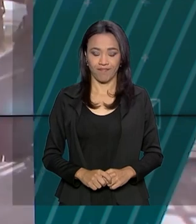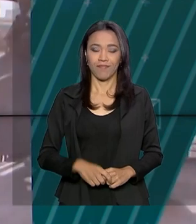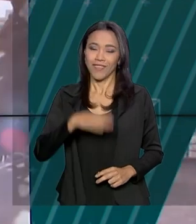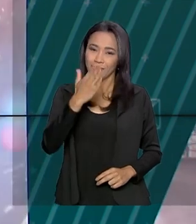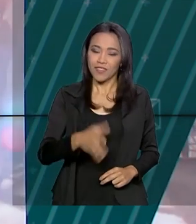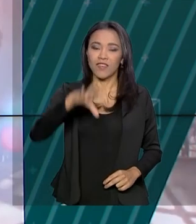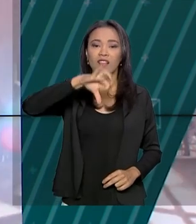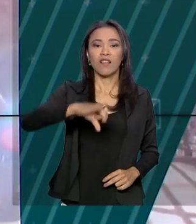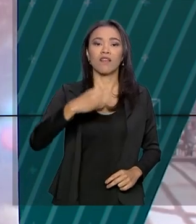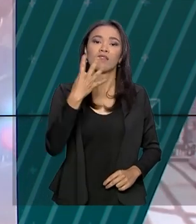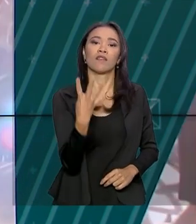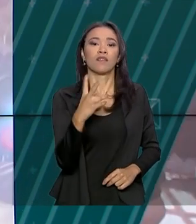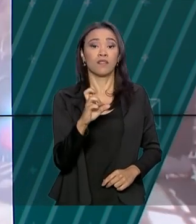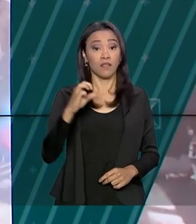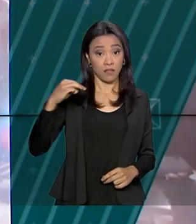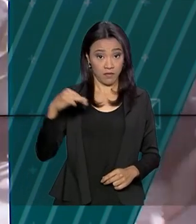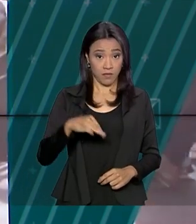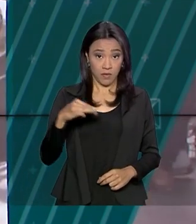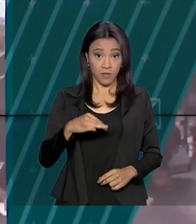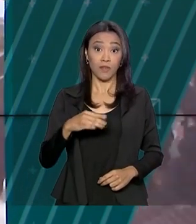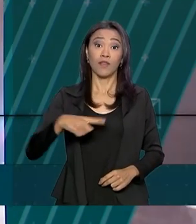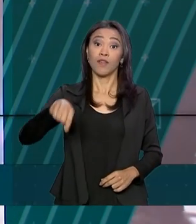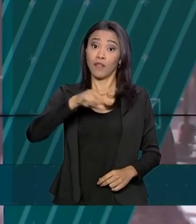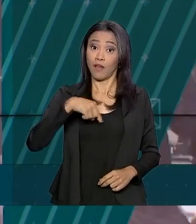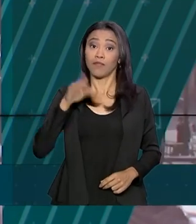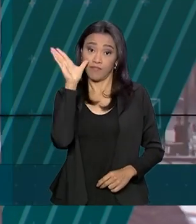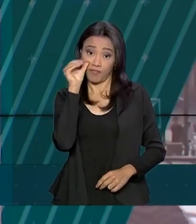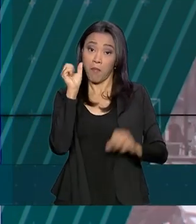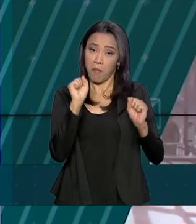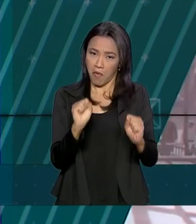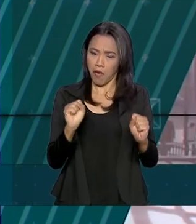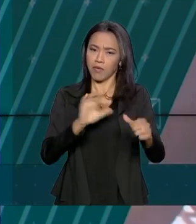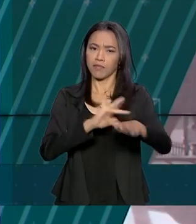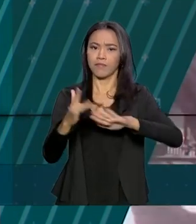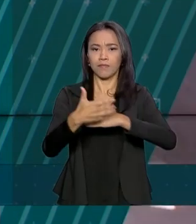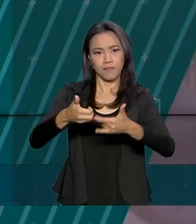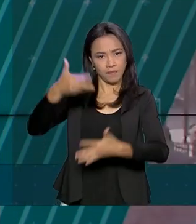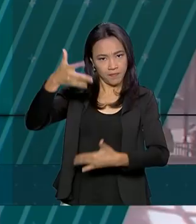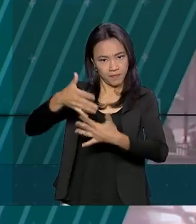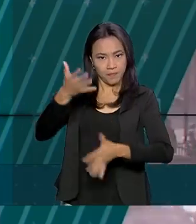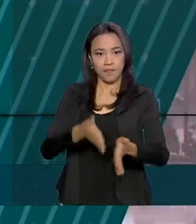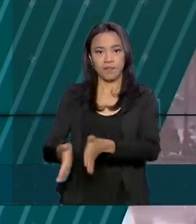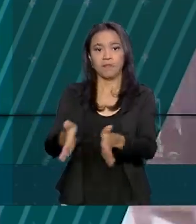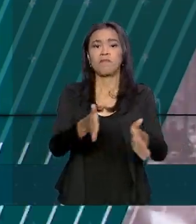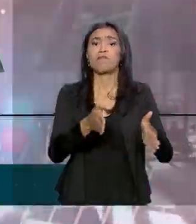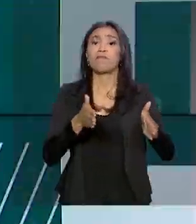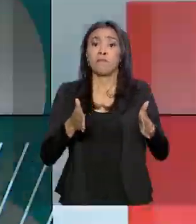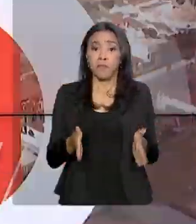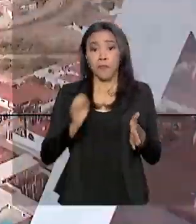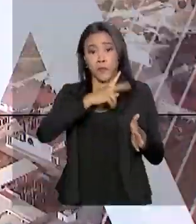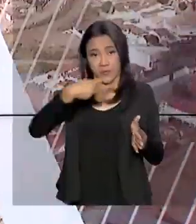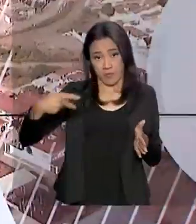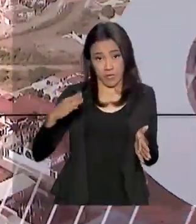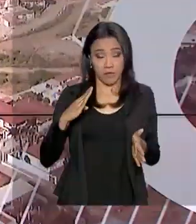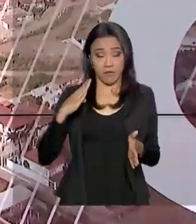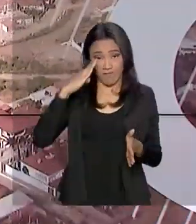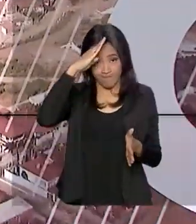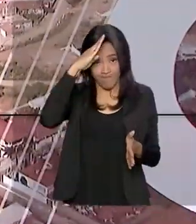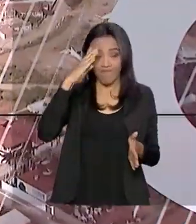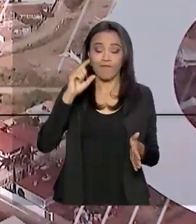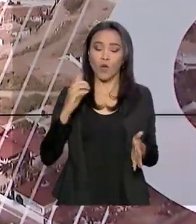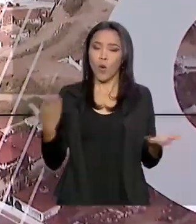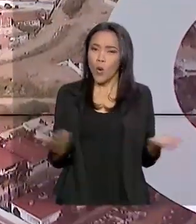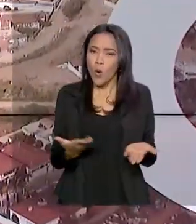São 9 horas e 45 minutos, estamos ao vivo também pelas redes sociais. O presidente Jair Bolsonaro